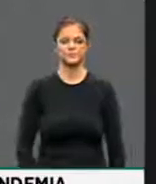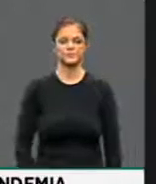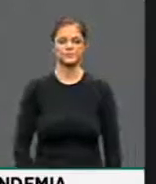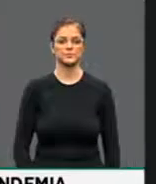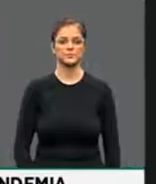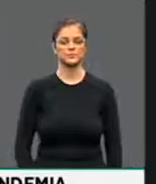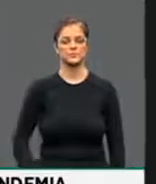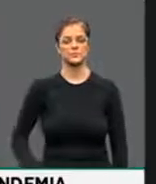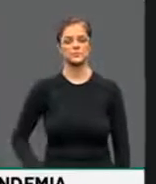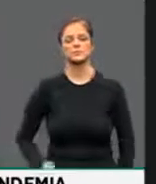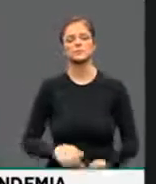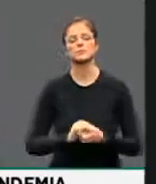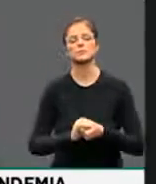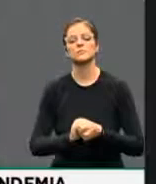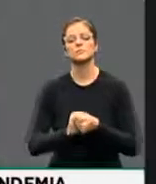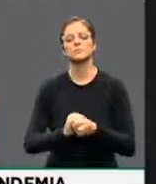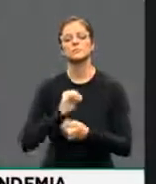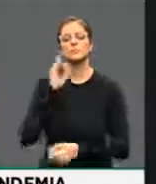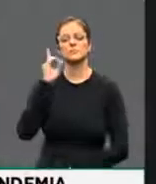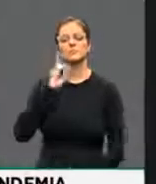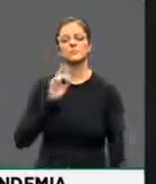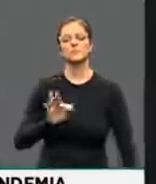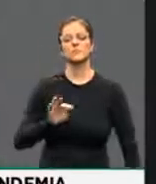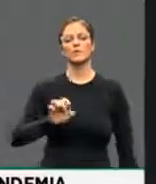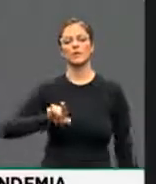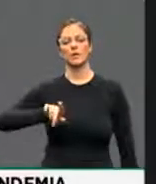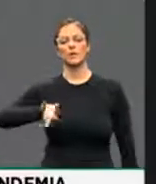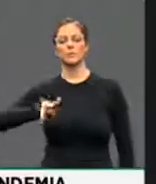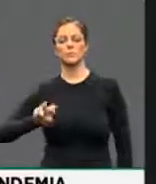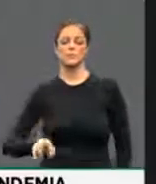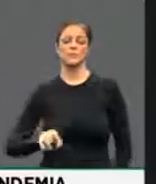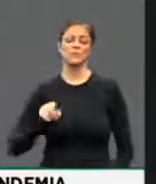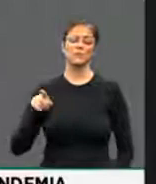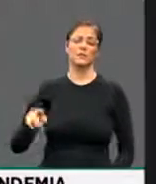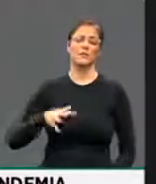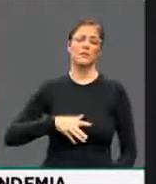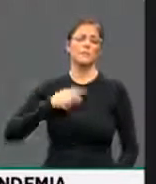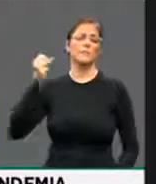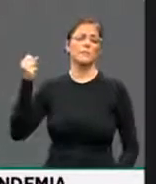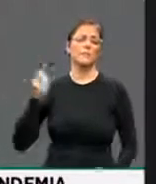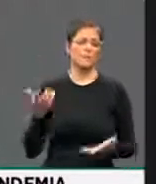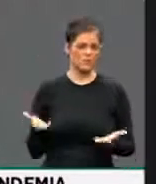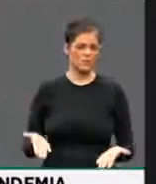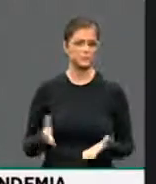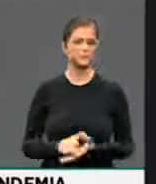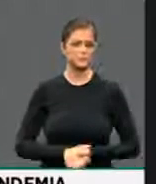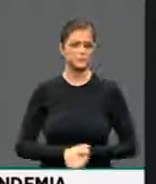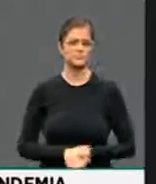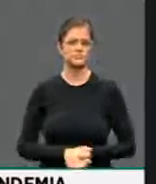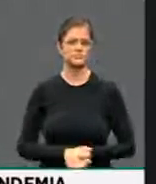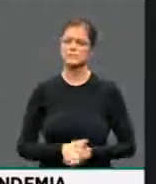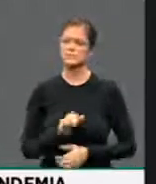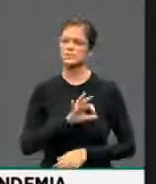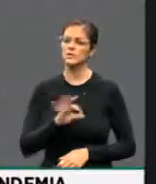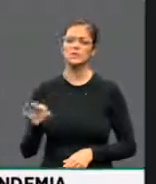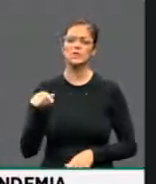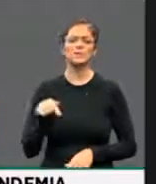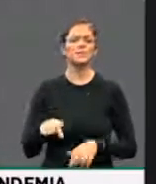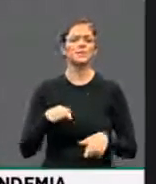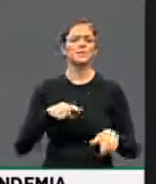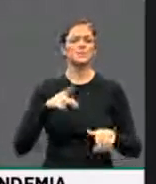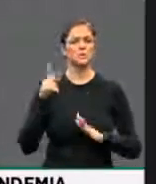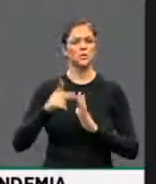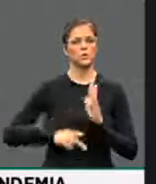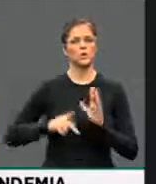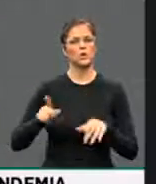ao deputado Felipe Carreiras, dizendo que ele é um campeão. Foi um campeão em todo esse projeto, foi um campeão em toda essa